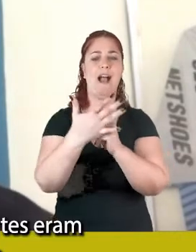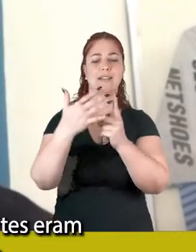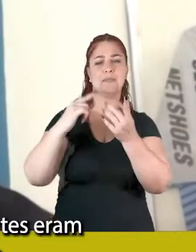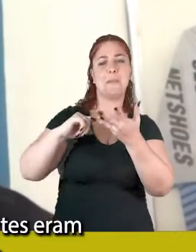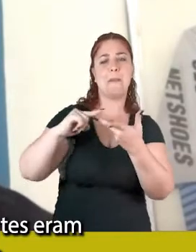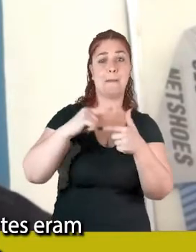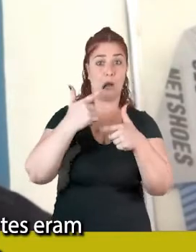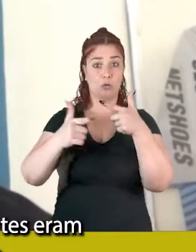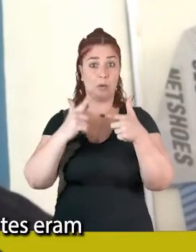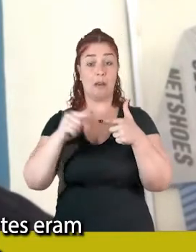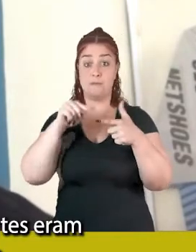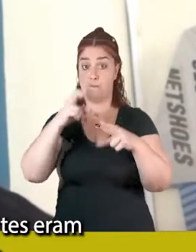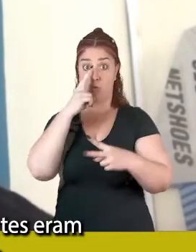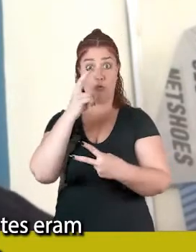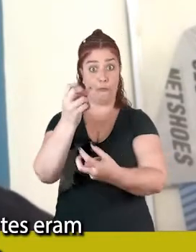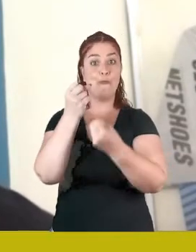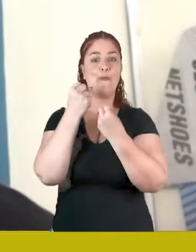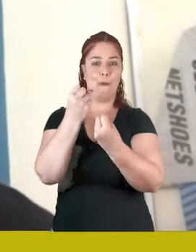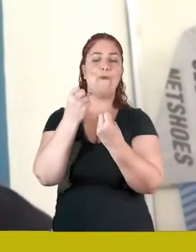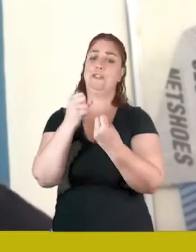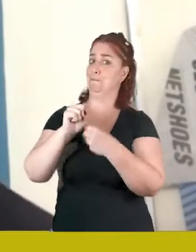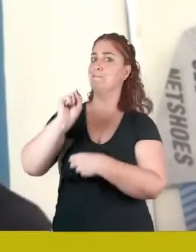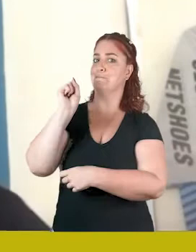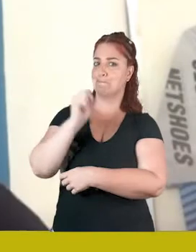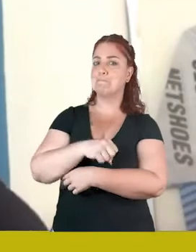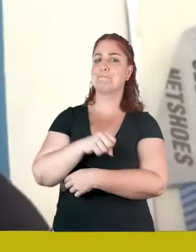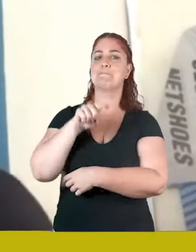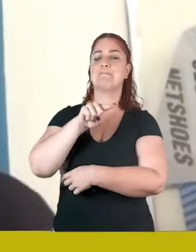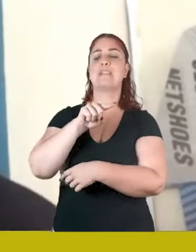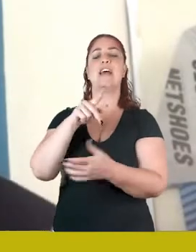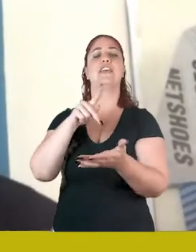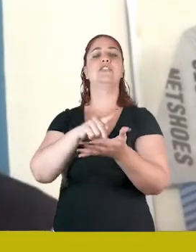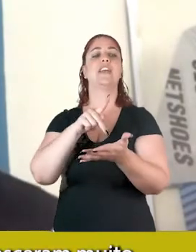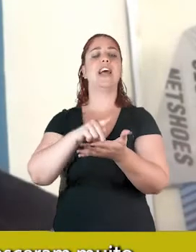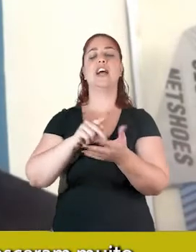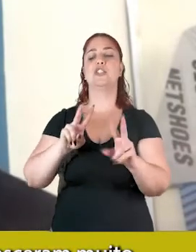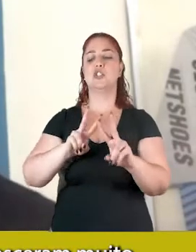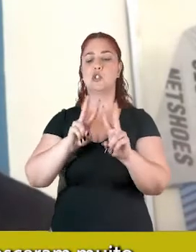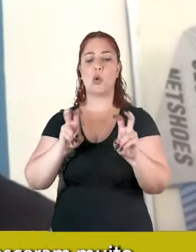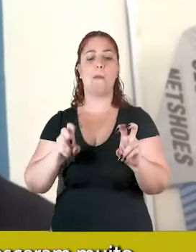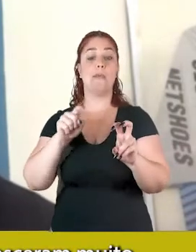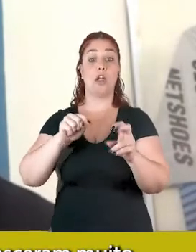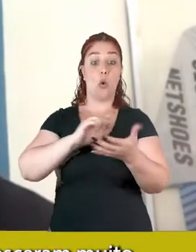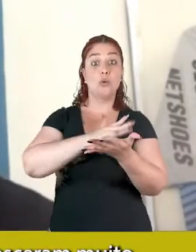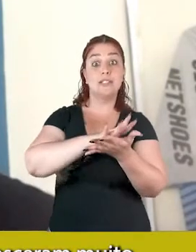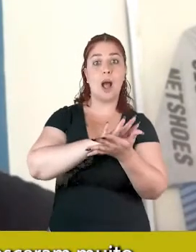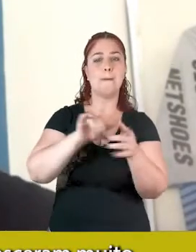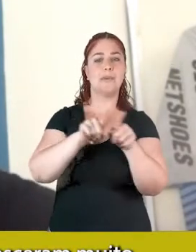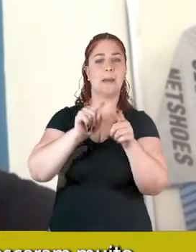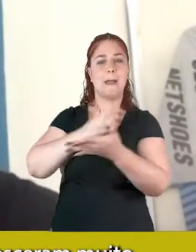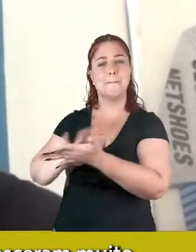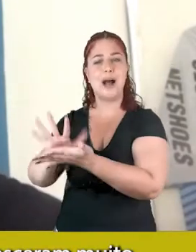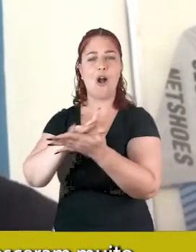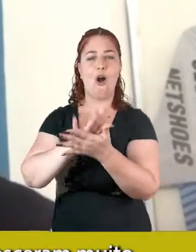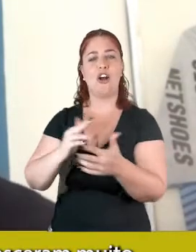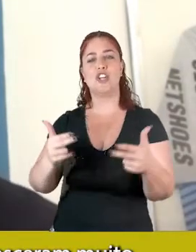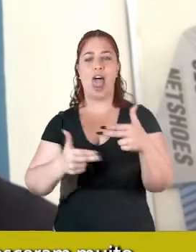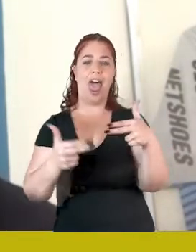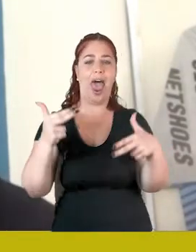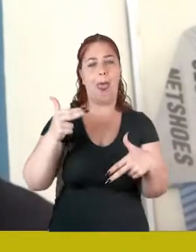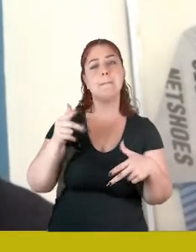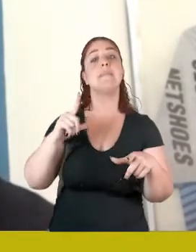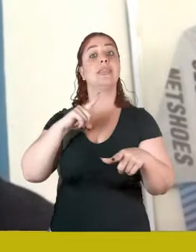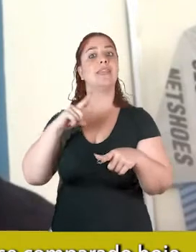raciais, eram muito fortes, eram era um ano onde o samba, o pagode, o rap, cresceram